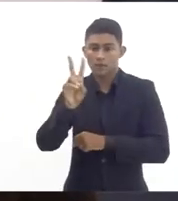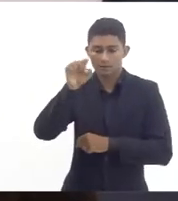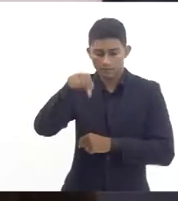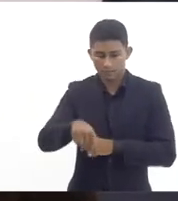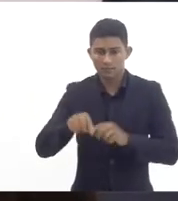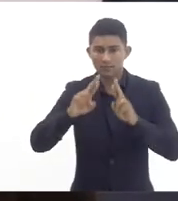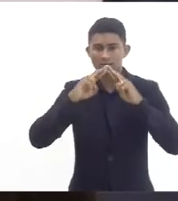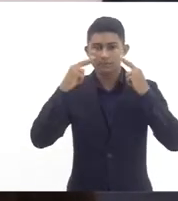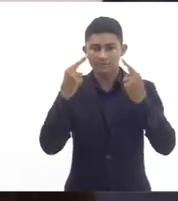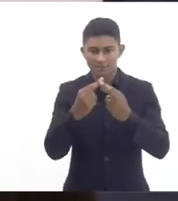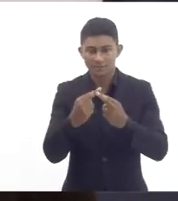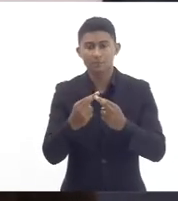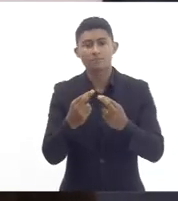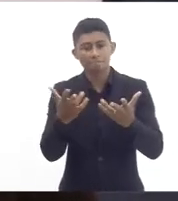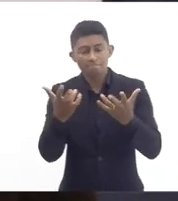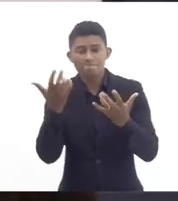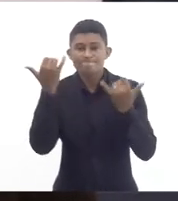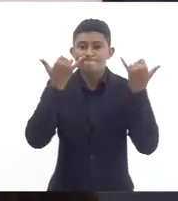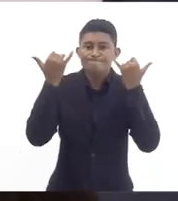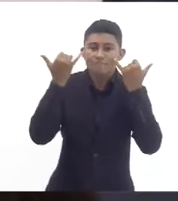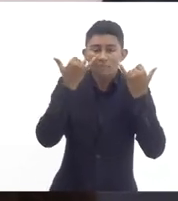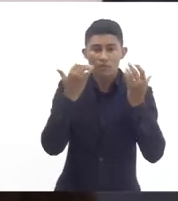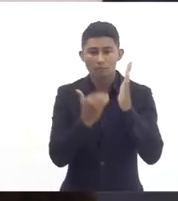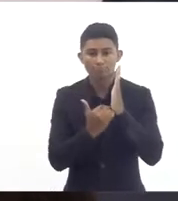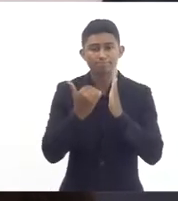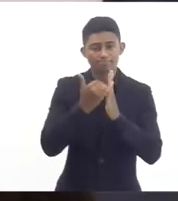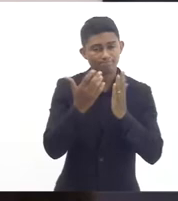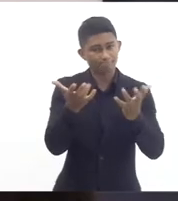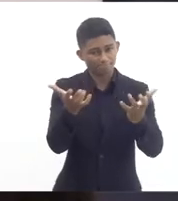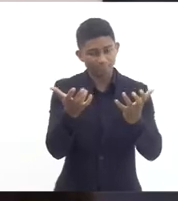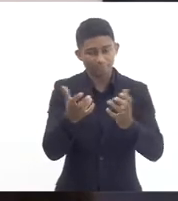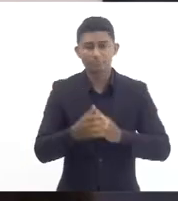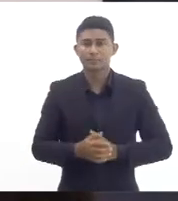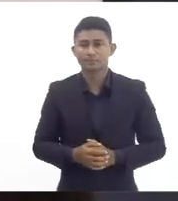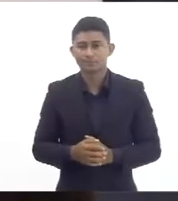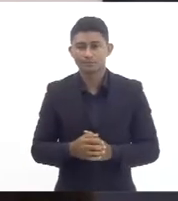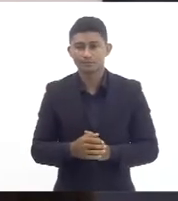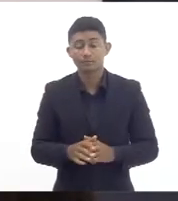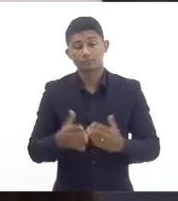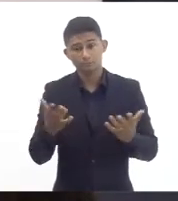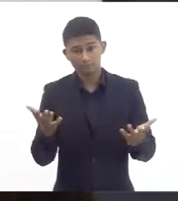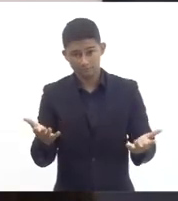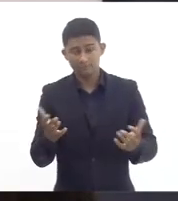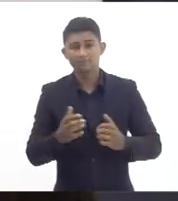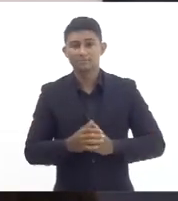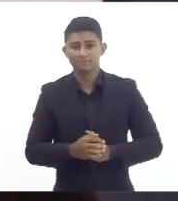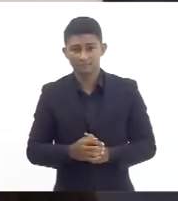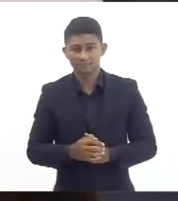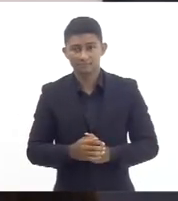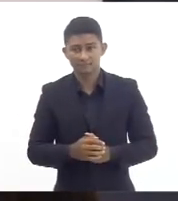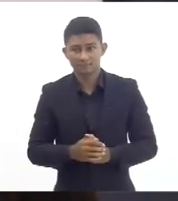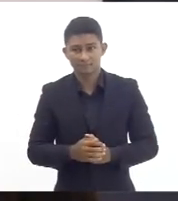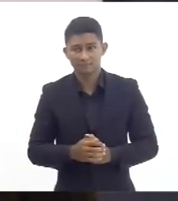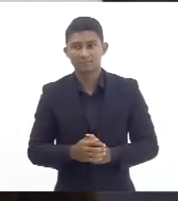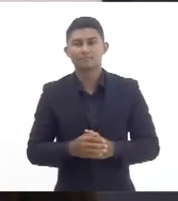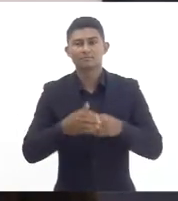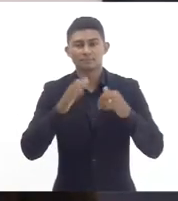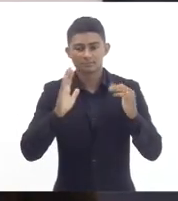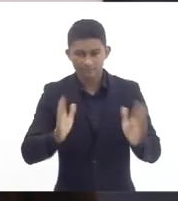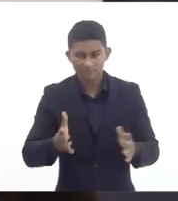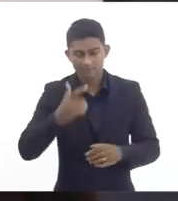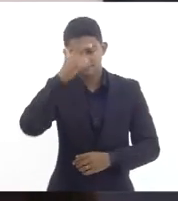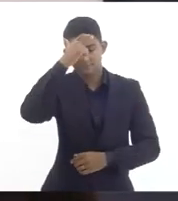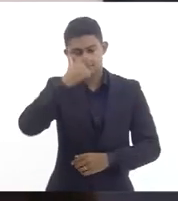ou buscando informações nessa audiência bom então já apresentada